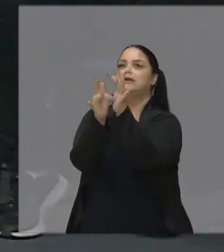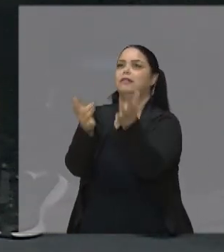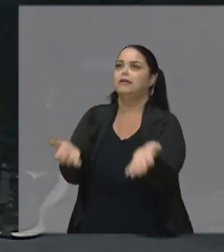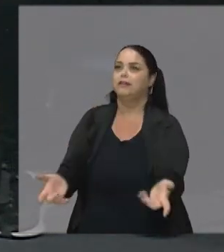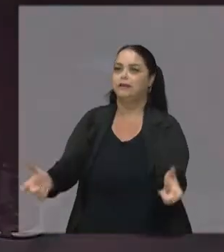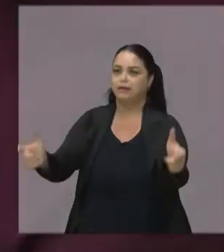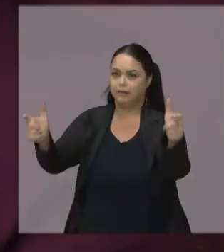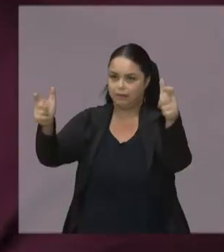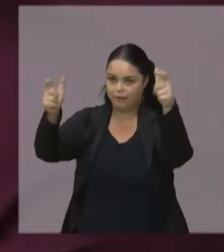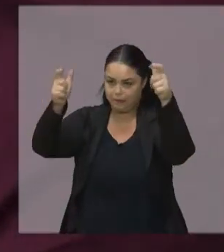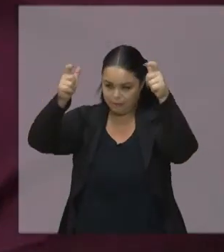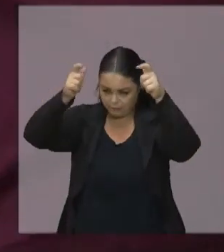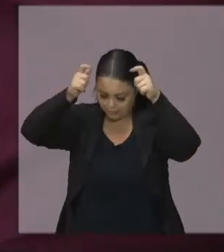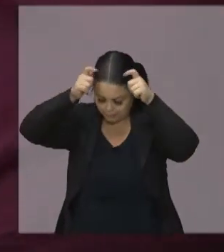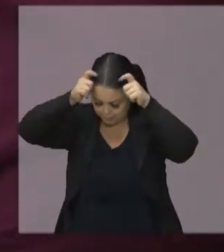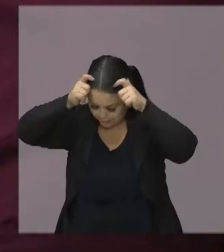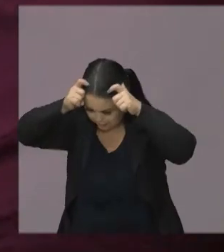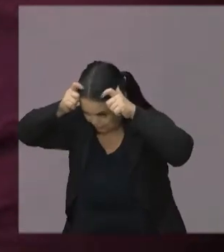rei